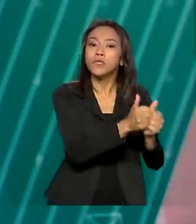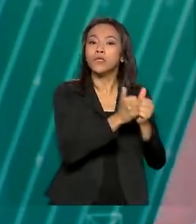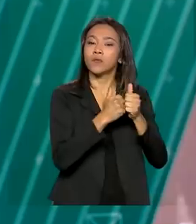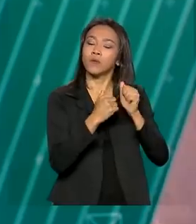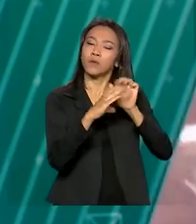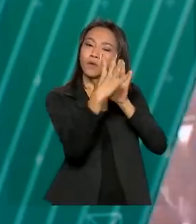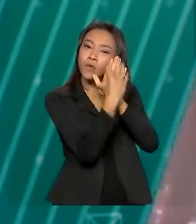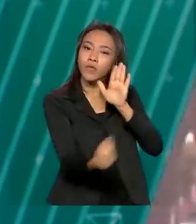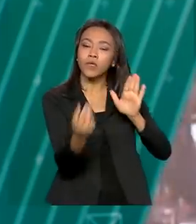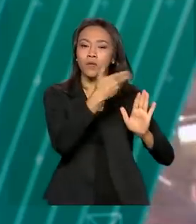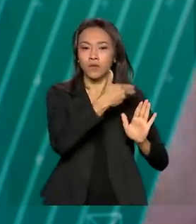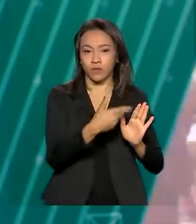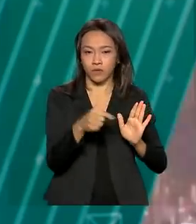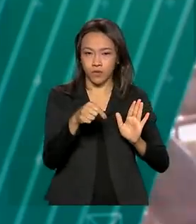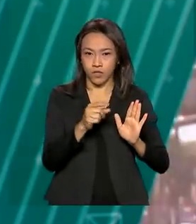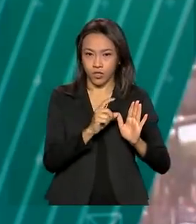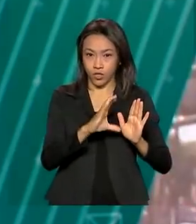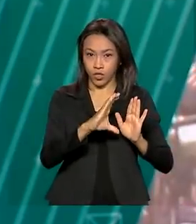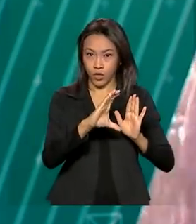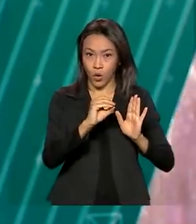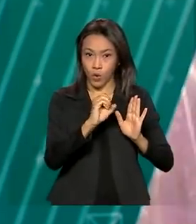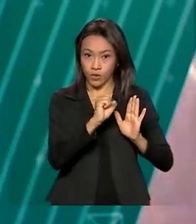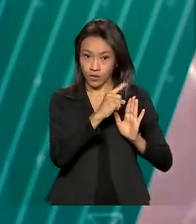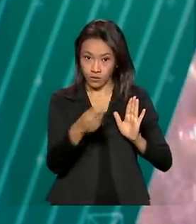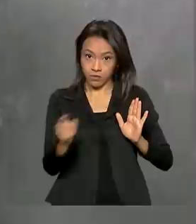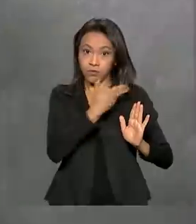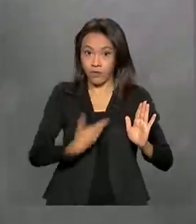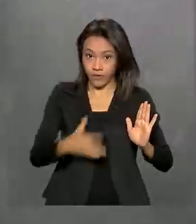Além do meio ambiente, quem ganha é o turista.